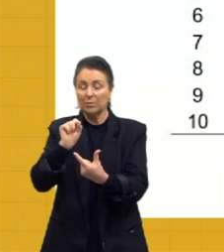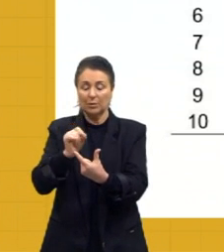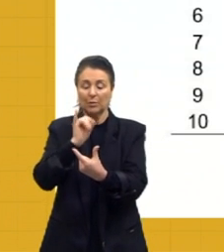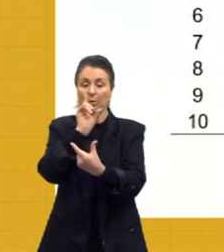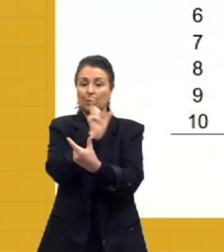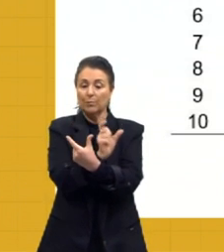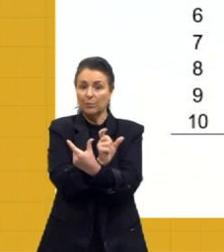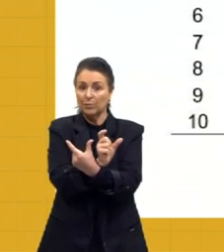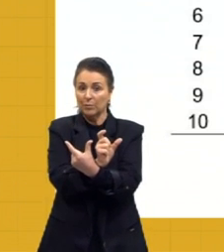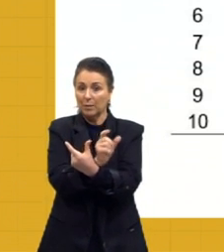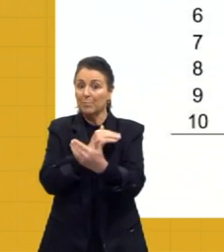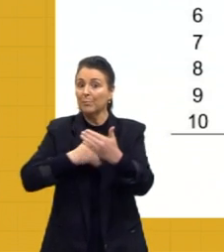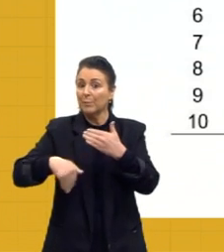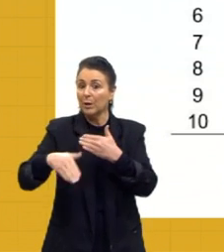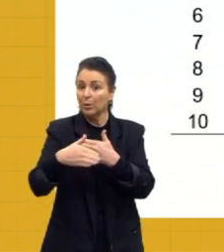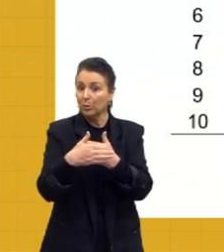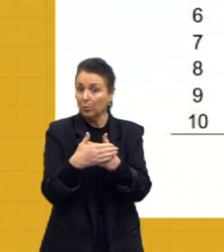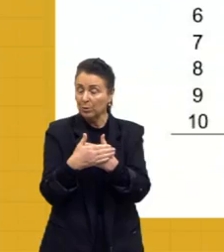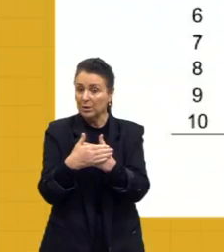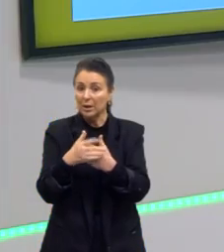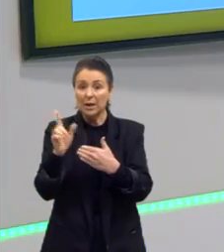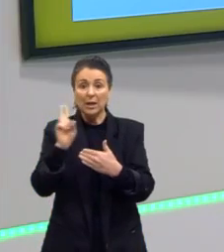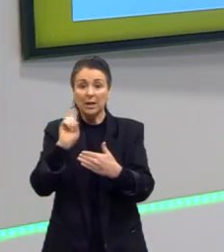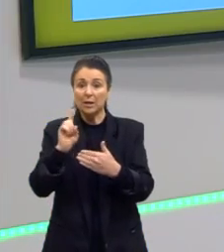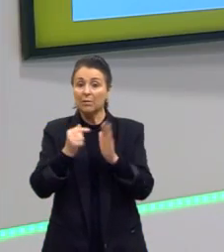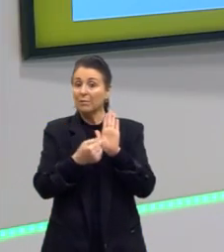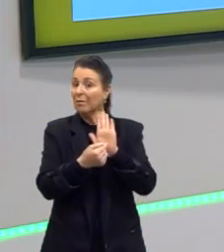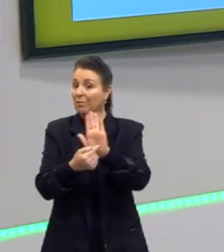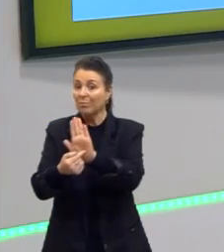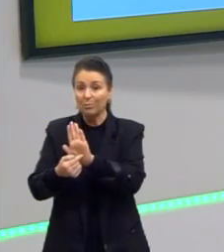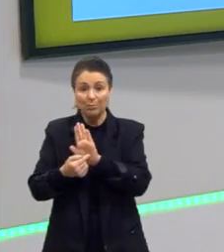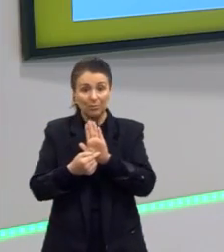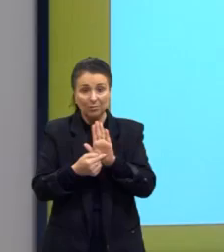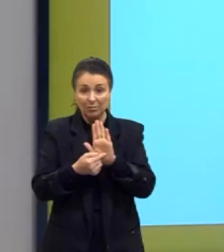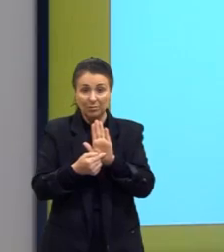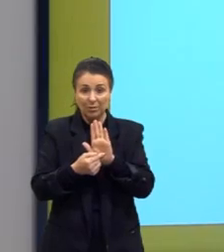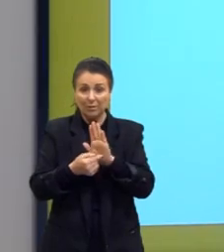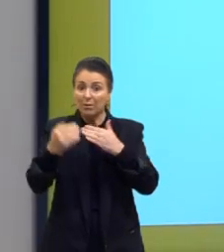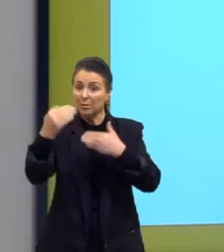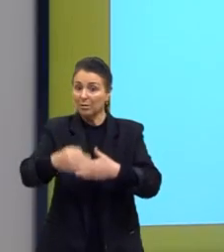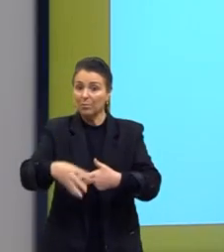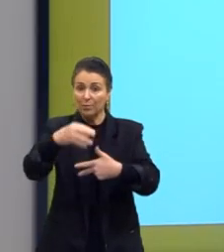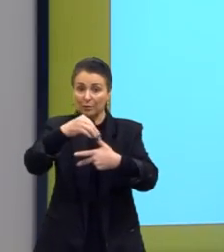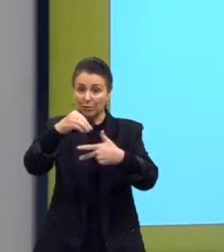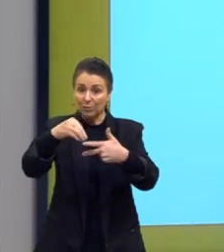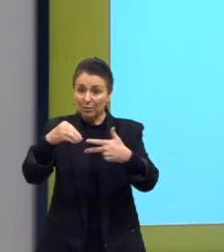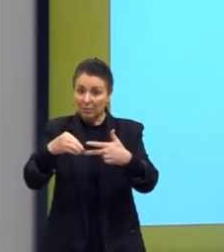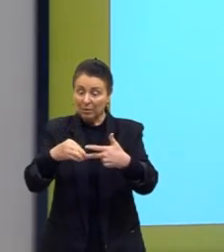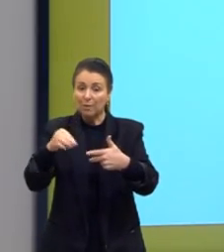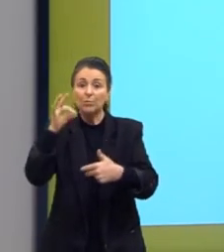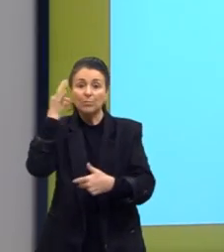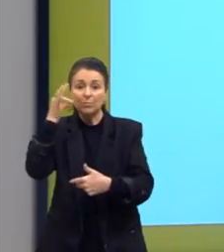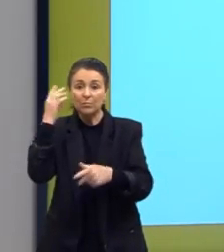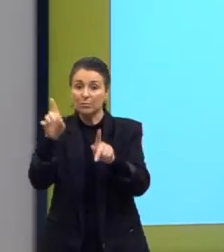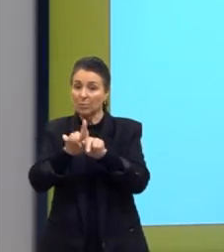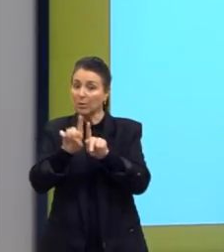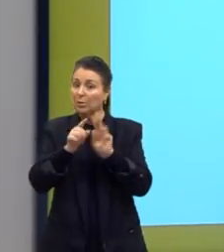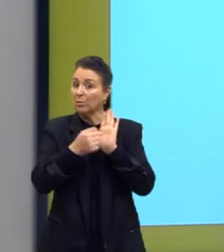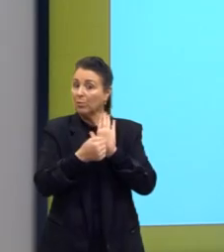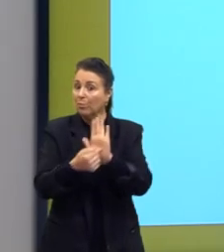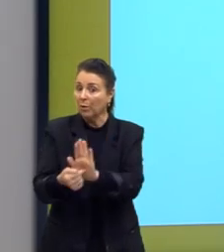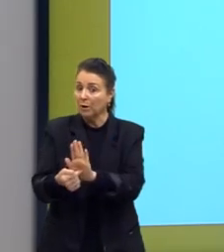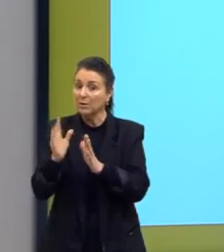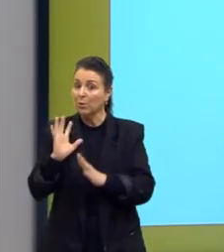prefixo serve pra todas e não vai ser mostrado na prova do Enem, nem nos vestibulares ele não traz esses dados,